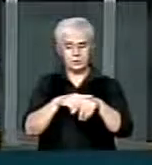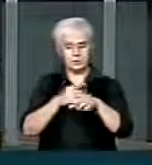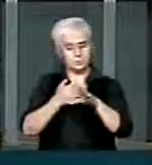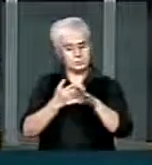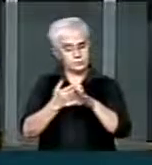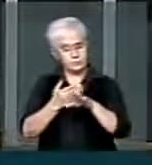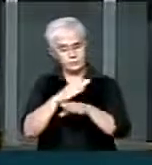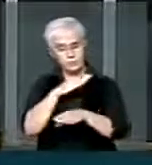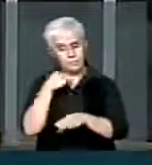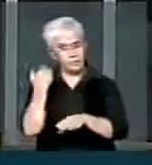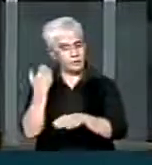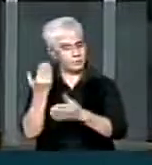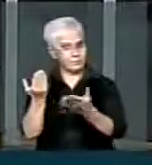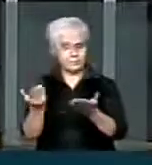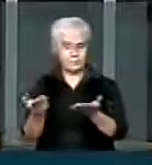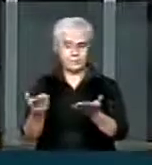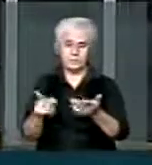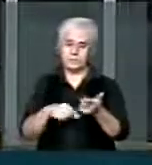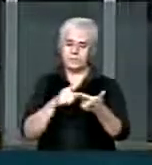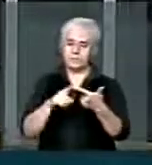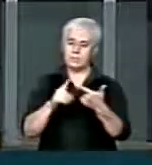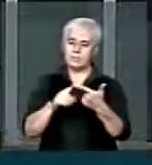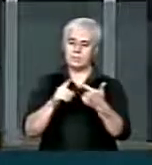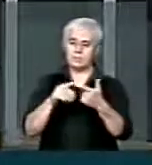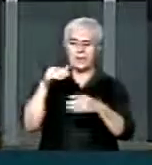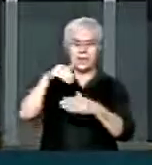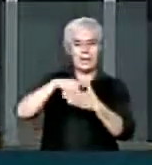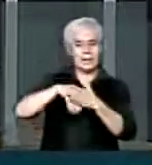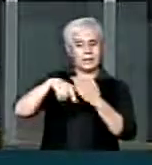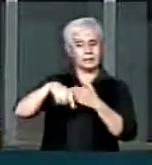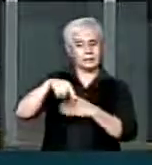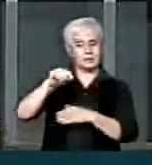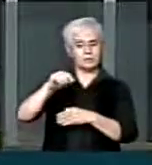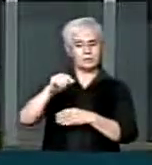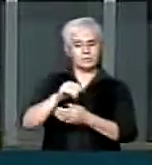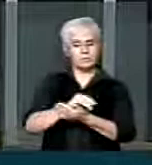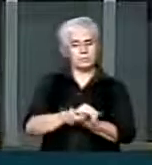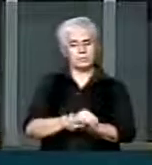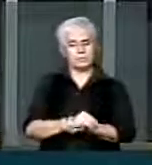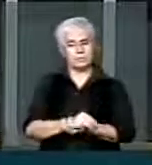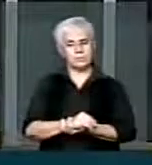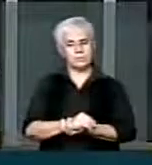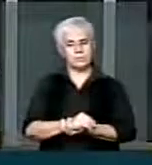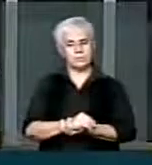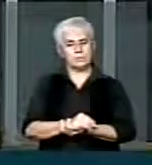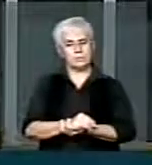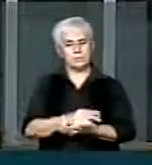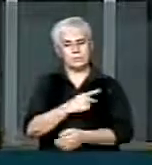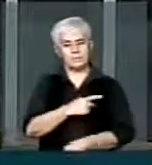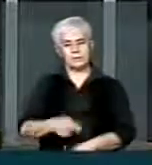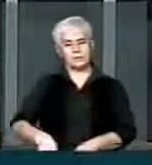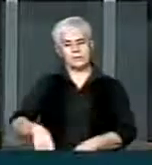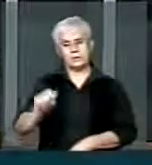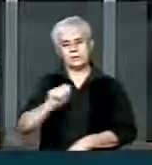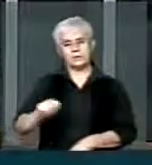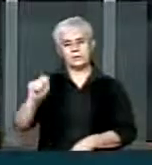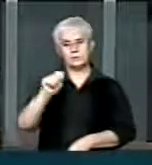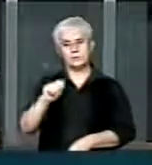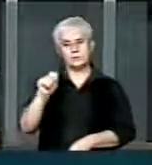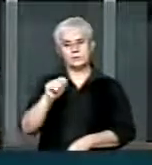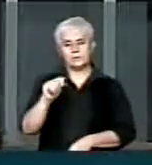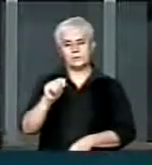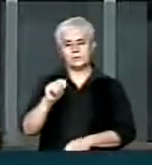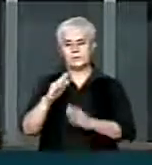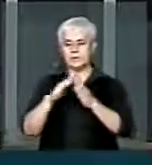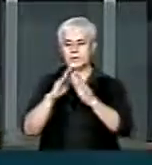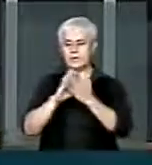O outro registro, Sr. Presidente, é a eleição da Associação dos Sem Teto